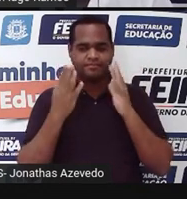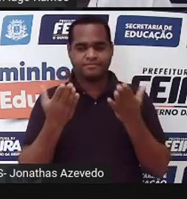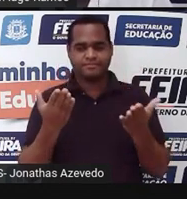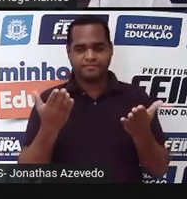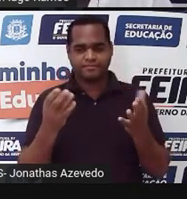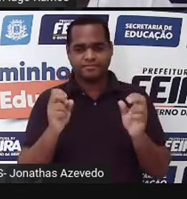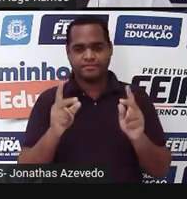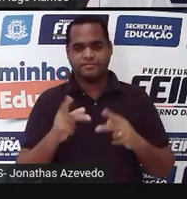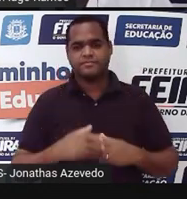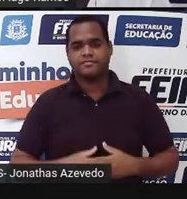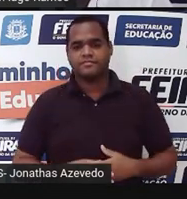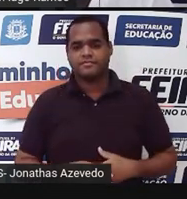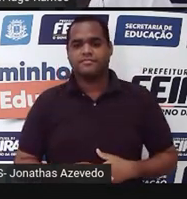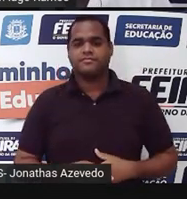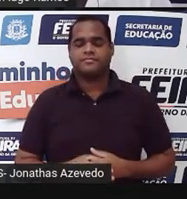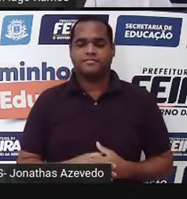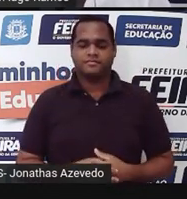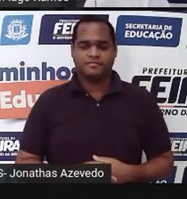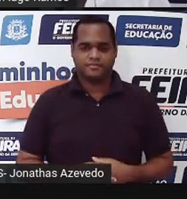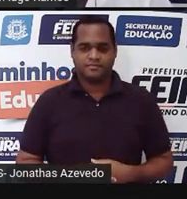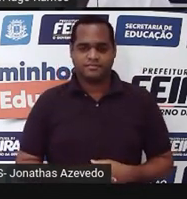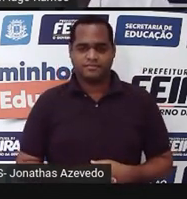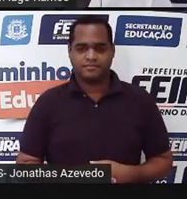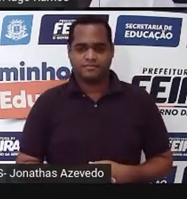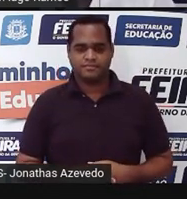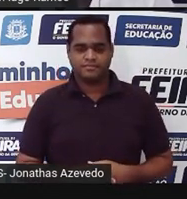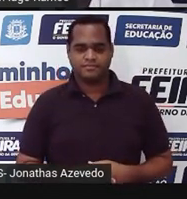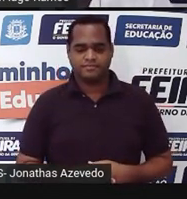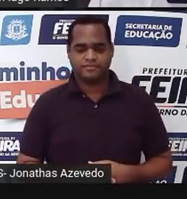Tá bom? Tá bom?